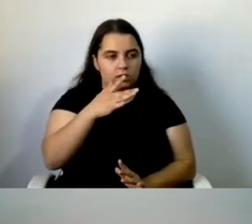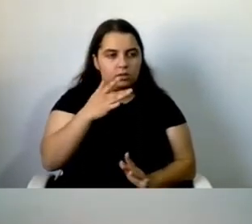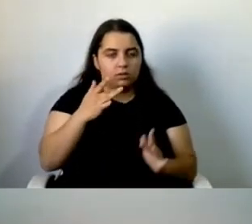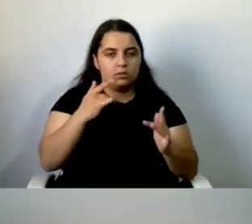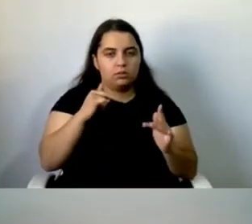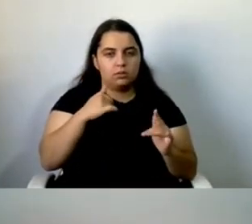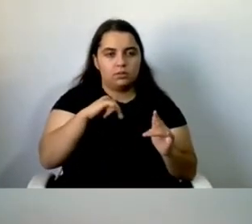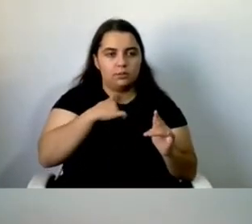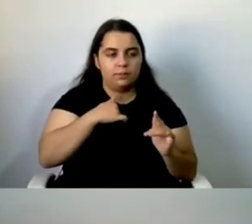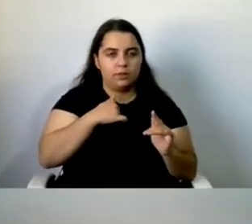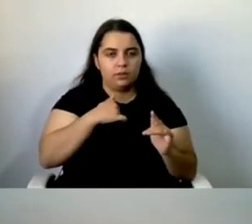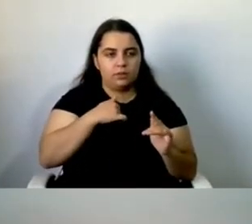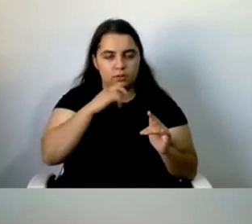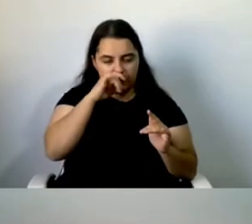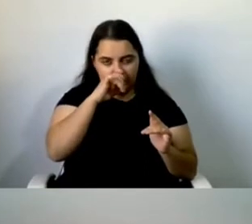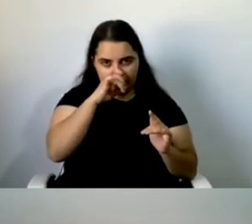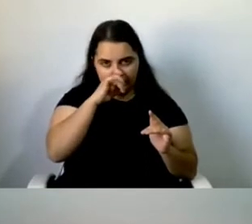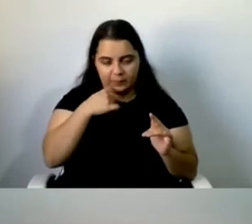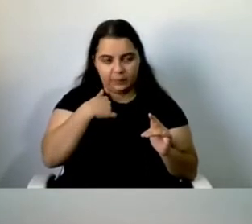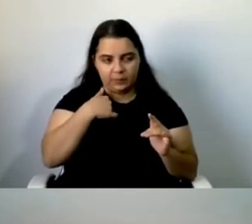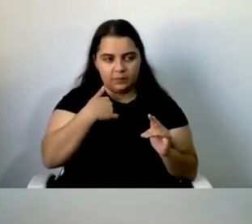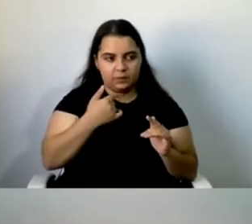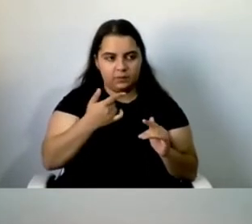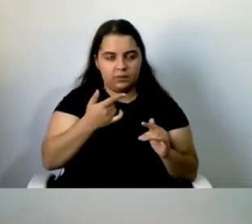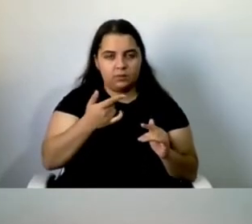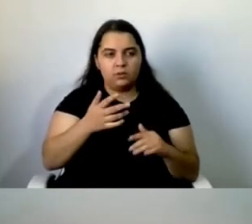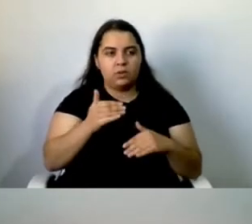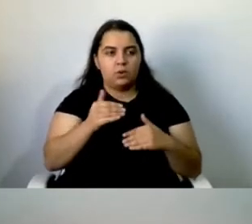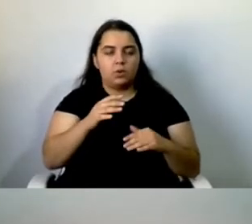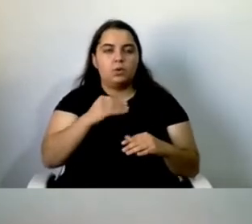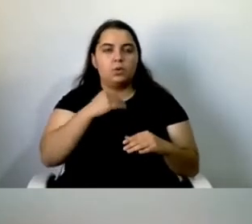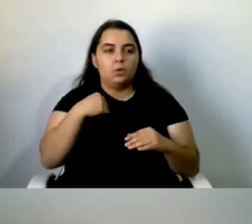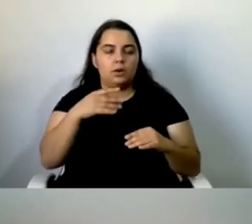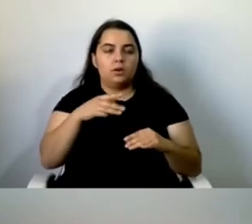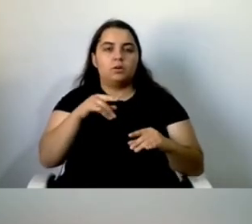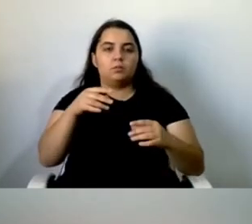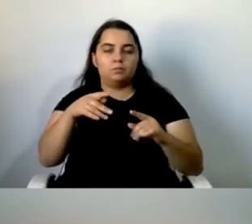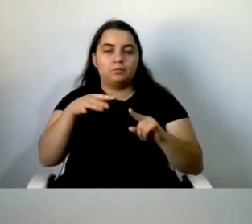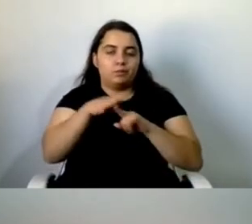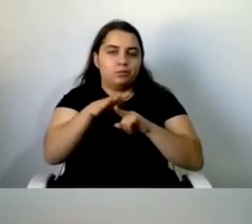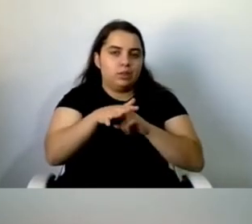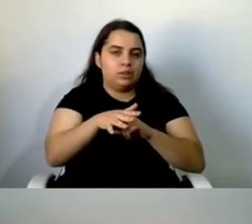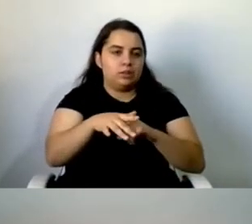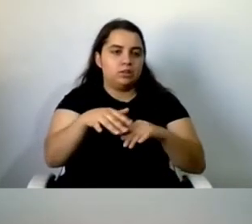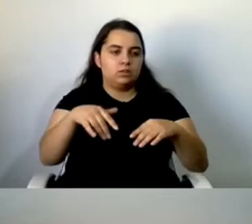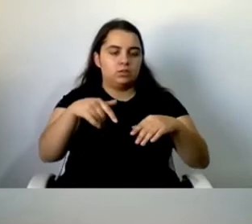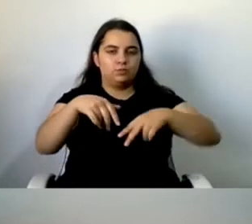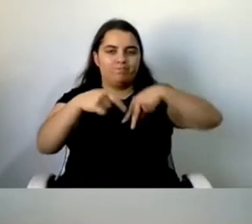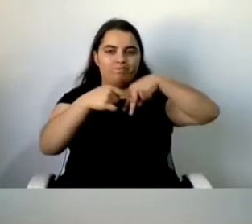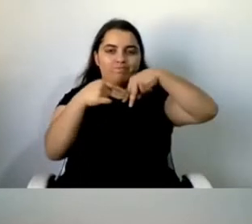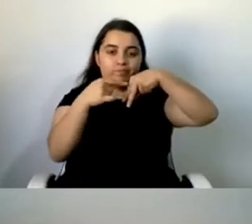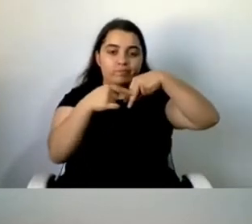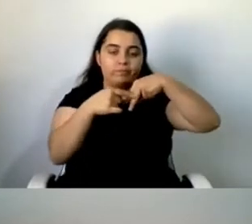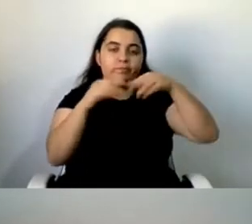desde cedo me afetou os meus superiores. No entanto, eu sempre consegui ter apoio